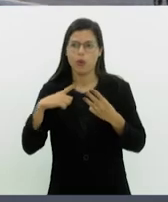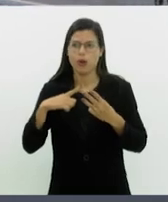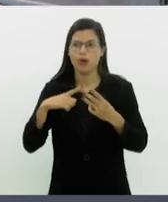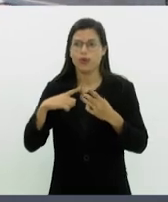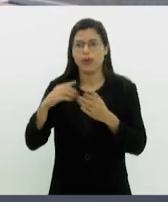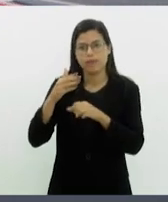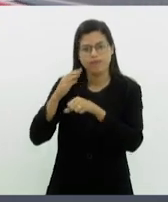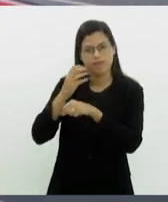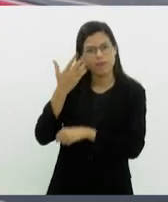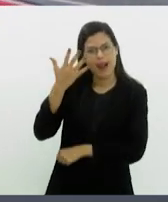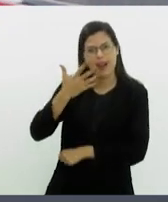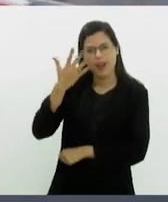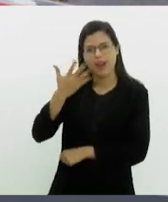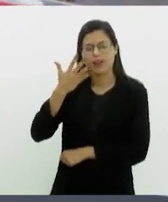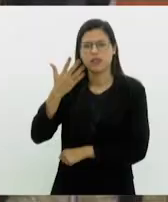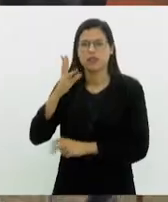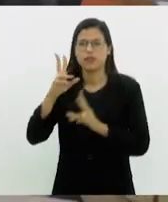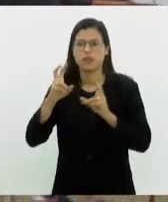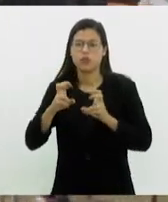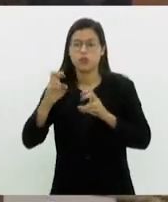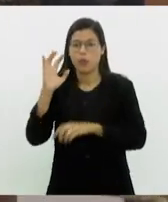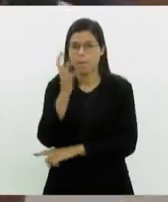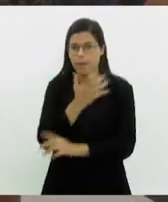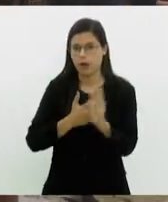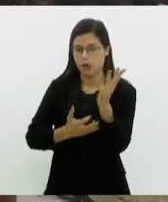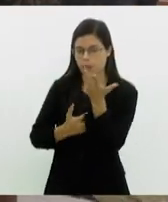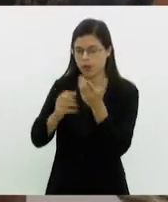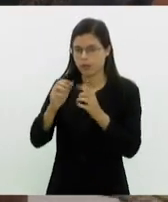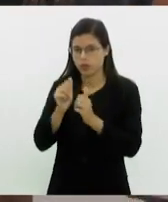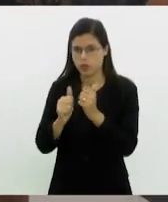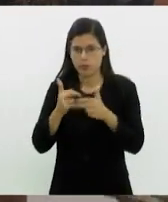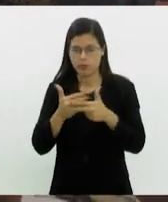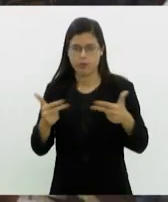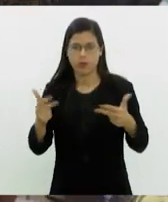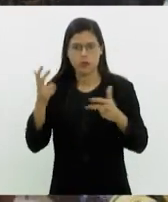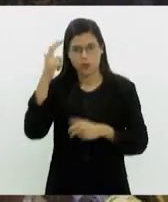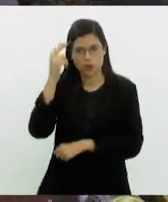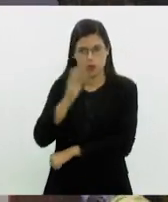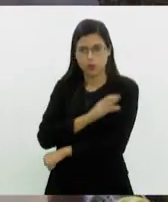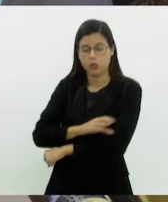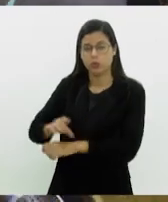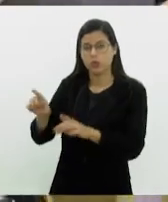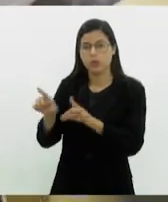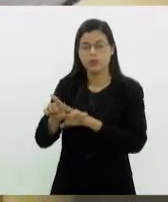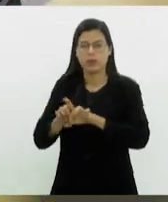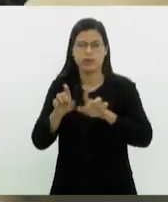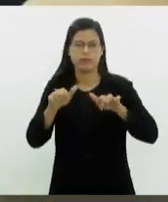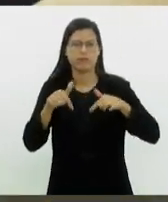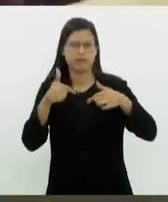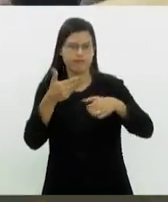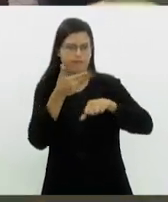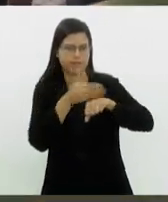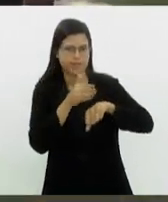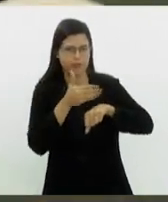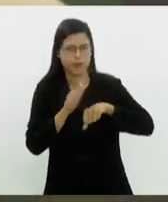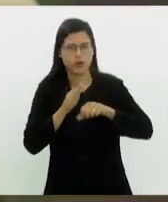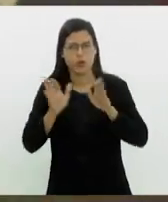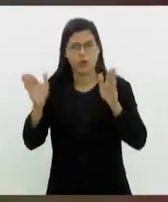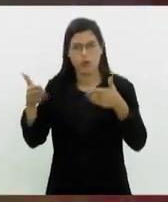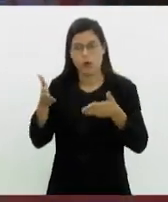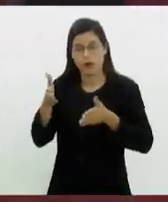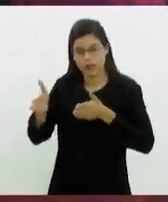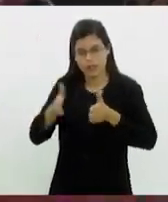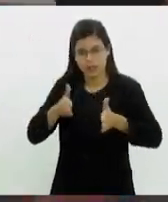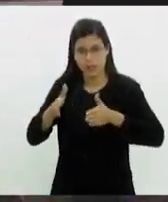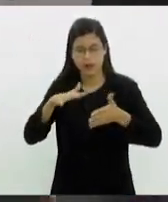sobre esporte, meio ambiente e cultura. O evento ainda se destaca por apresentar diversas ações práticas com foco na acessibilidade